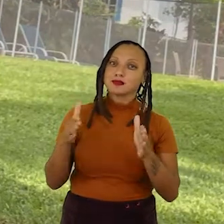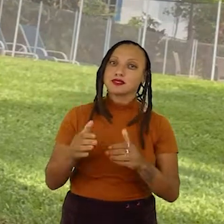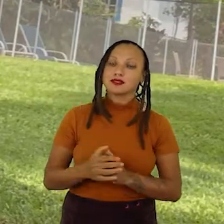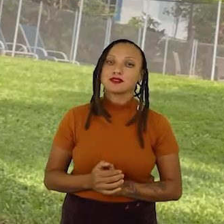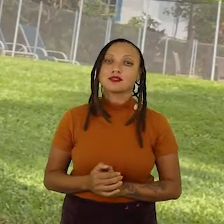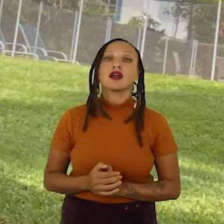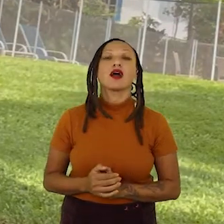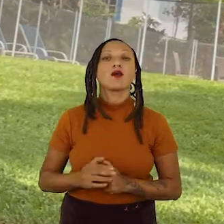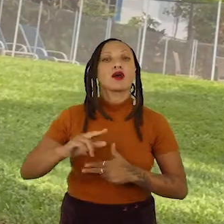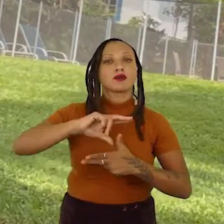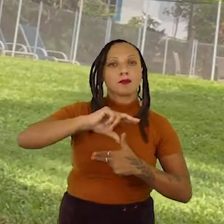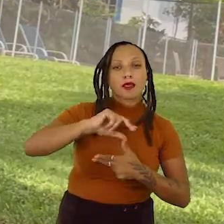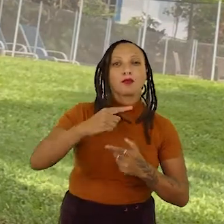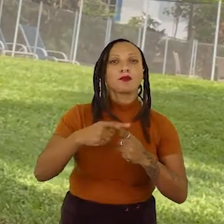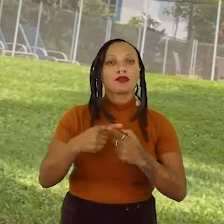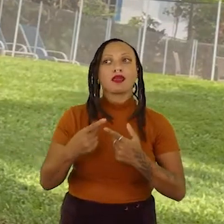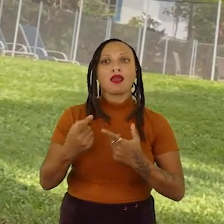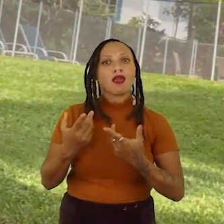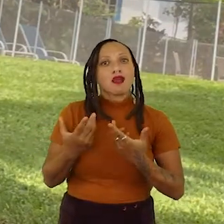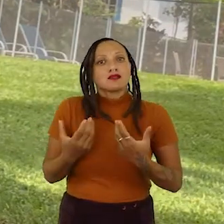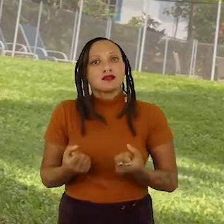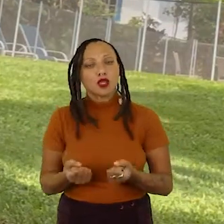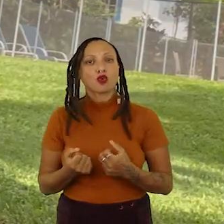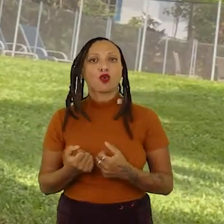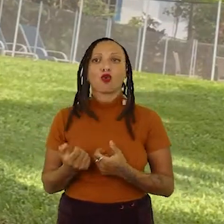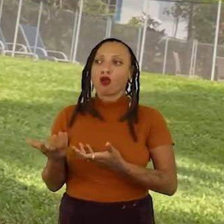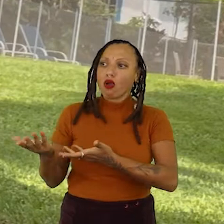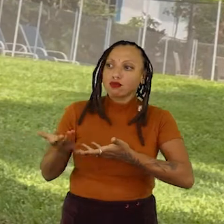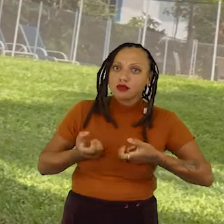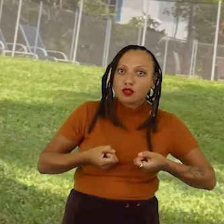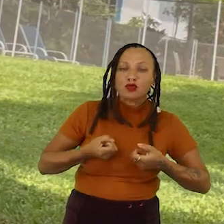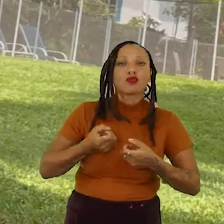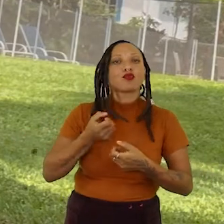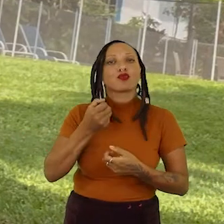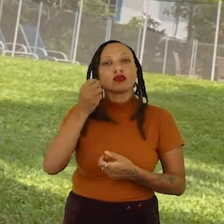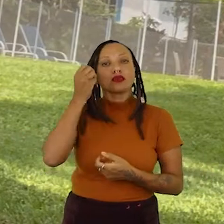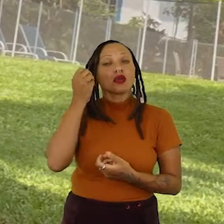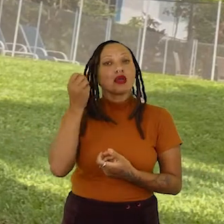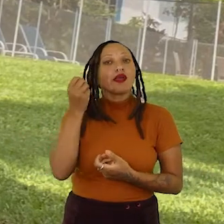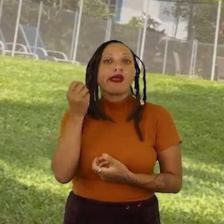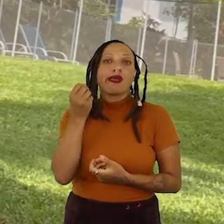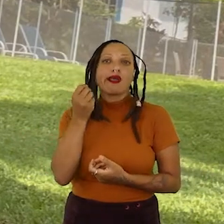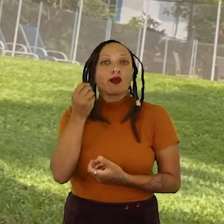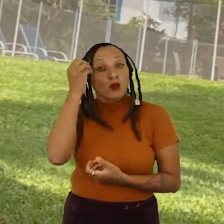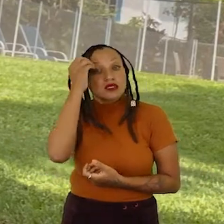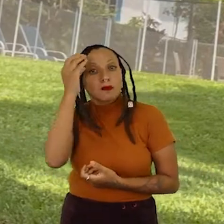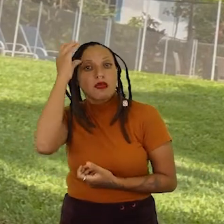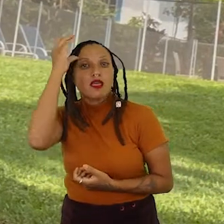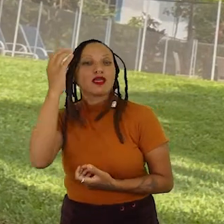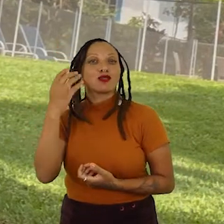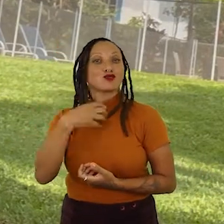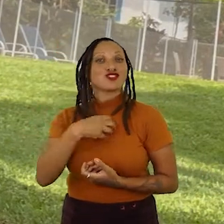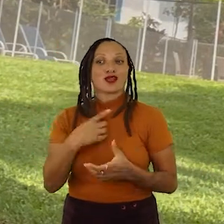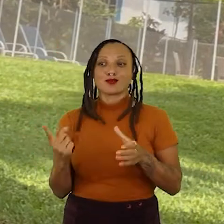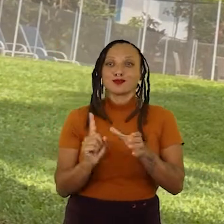especial, o Museu Catavento, pelo acolhimento, pelo conhecimento, pela acolhida.